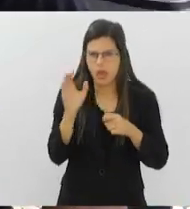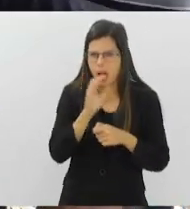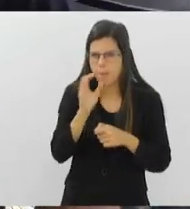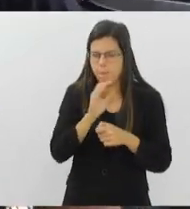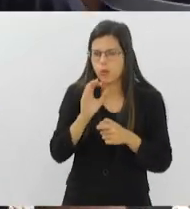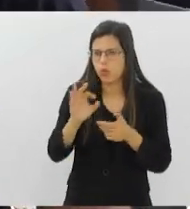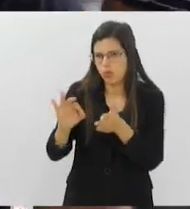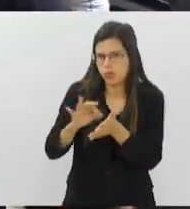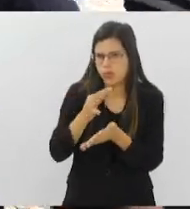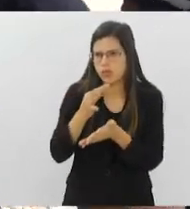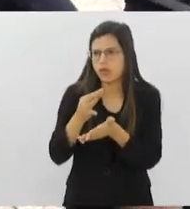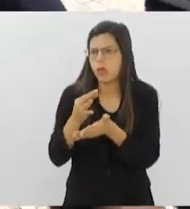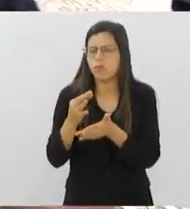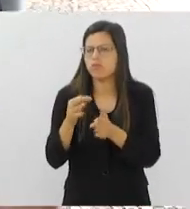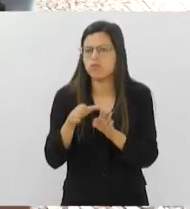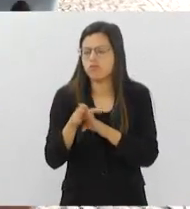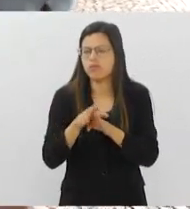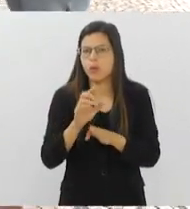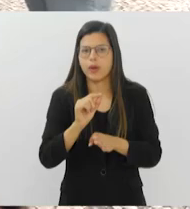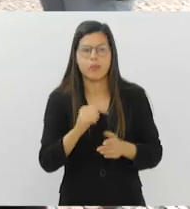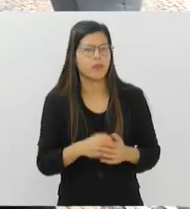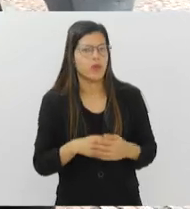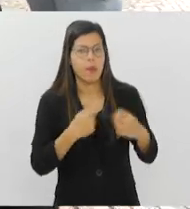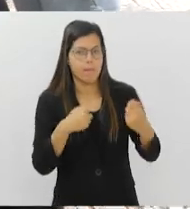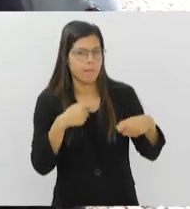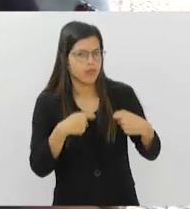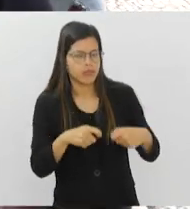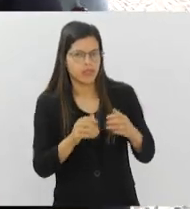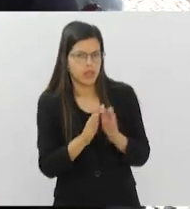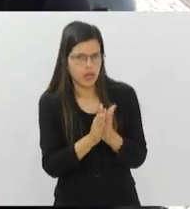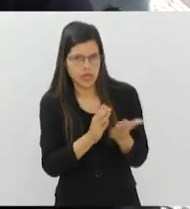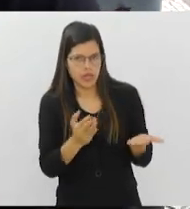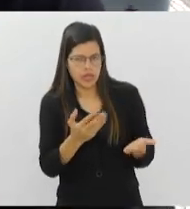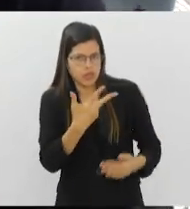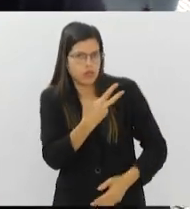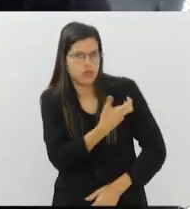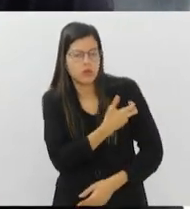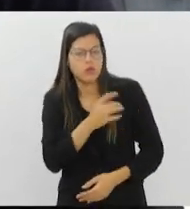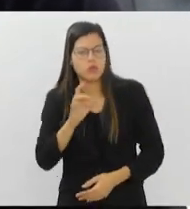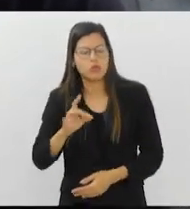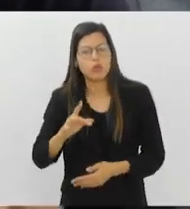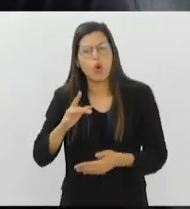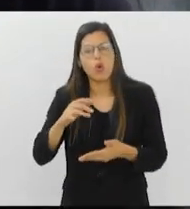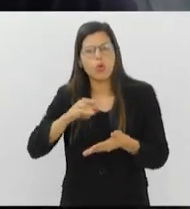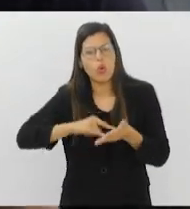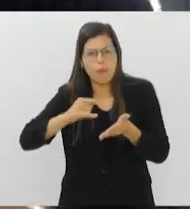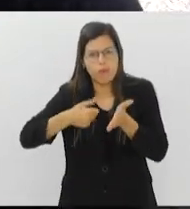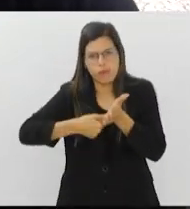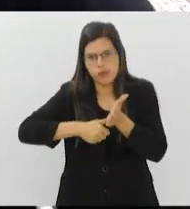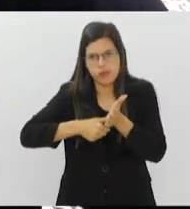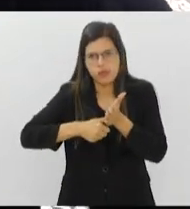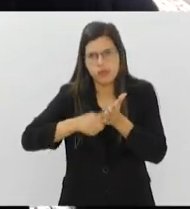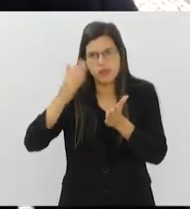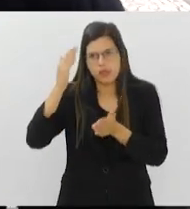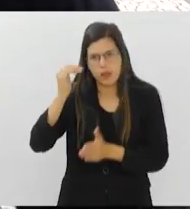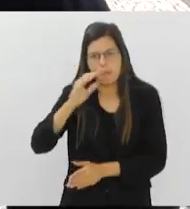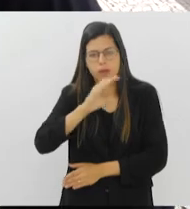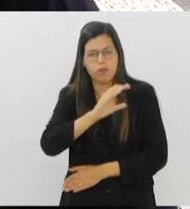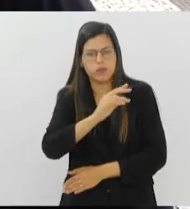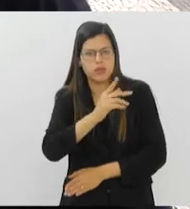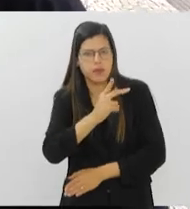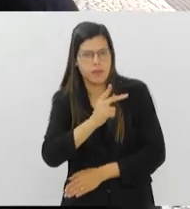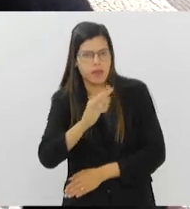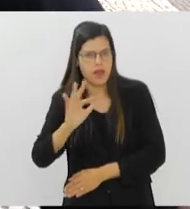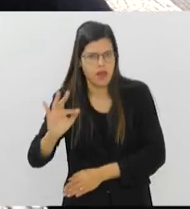orientações para quem vem se vacinar? Então, não precisa do cartão de vacinação, somente algum documento de identidade ou saber o CPF que a gente está fazendo a